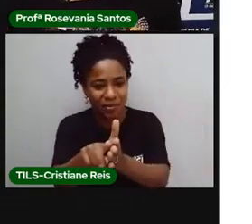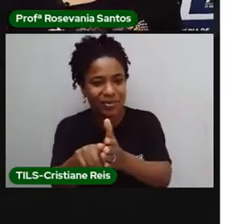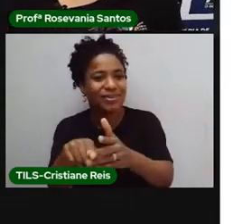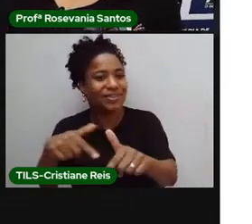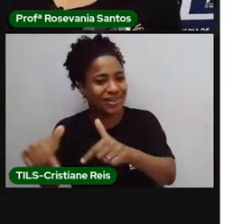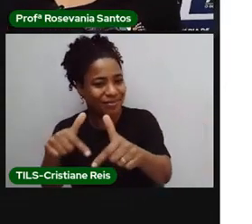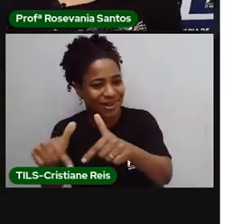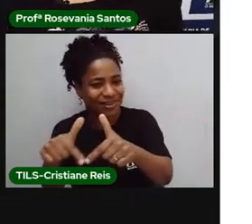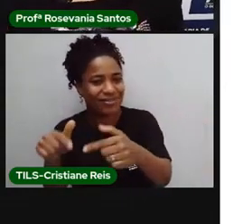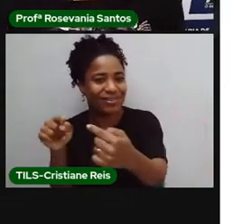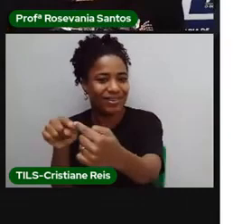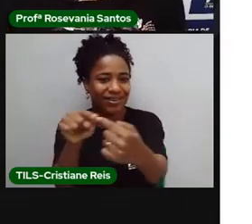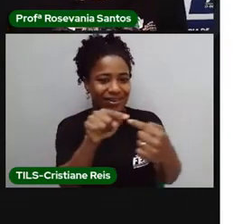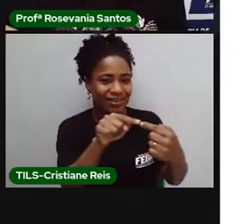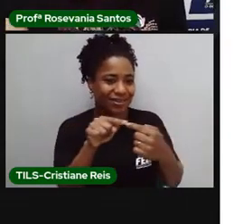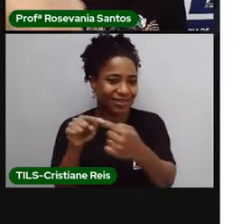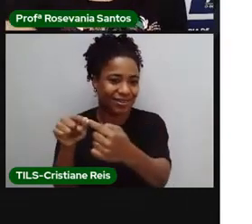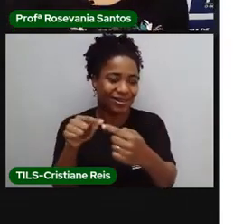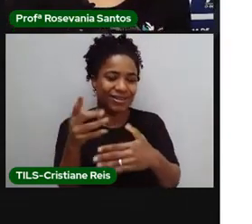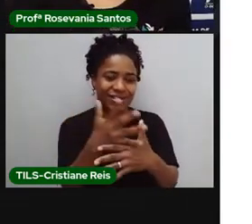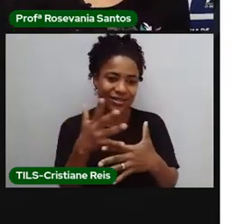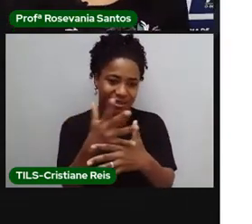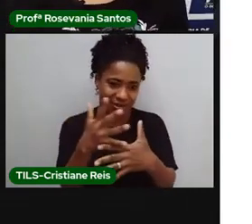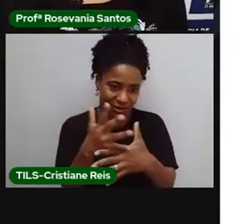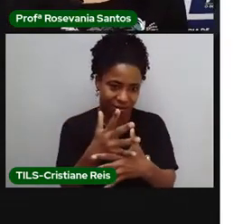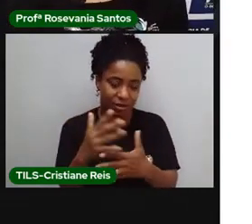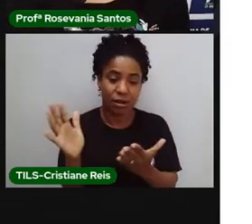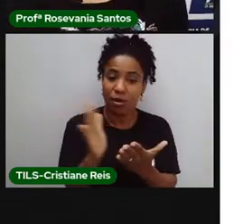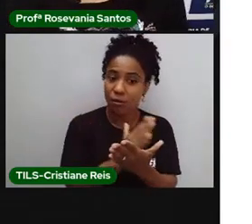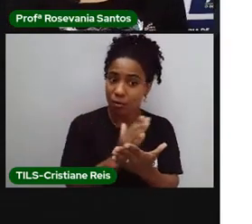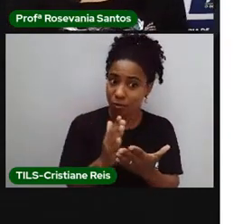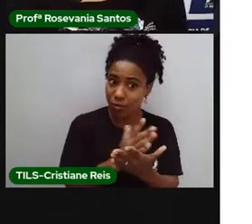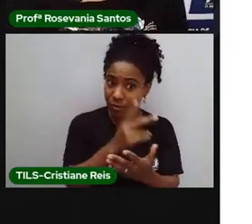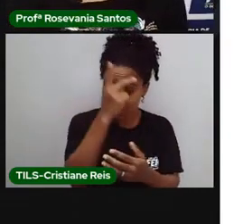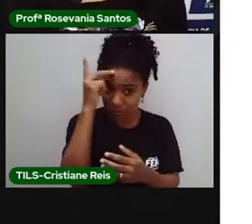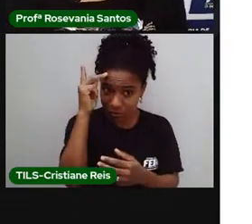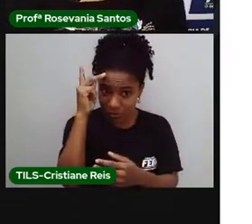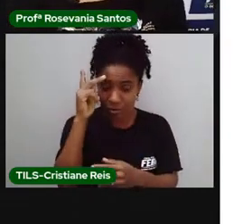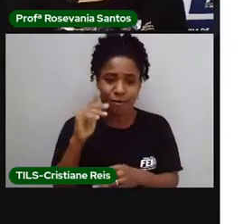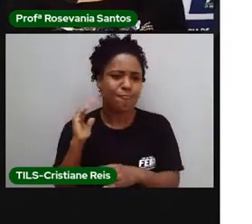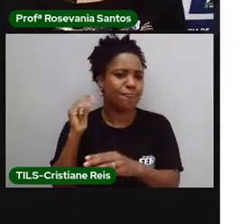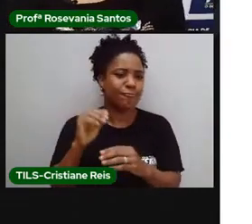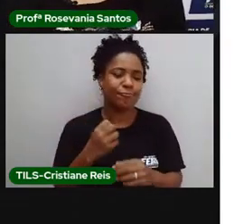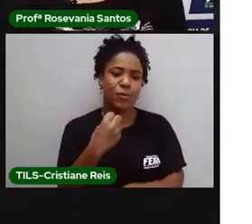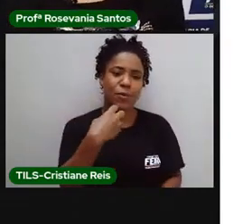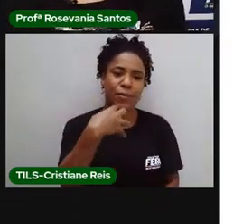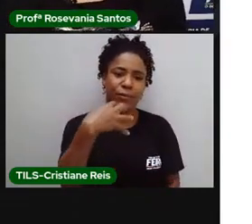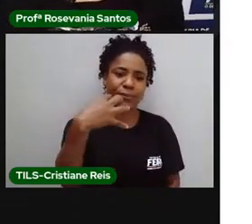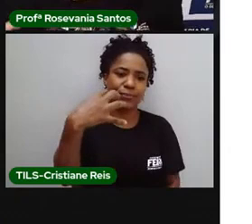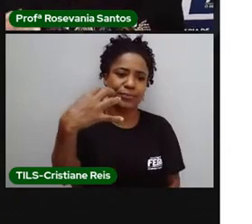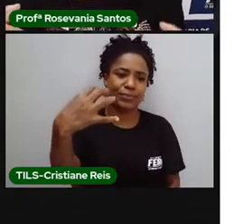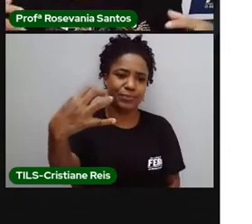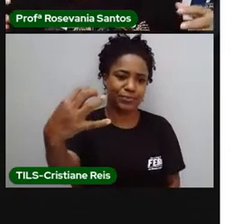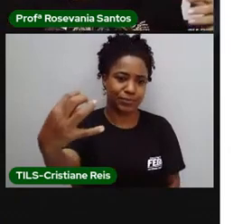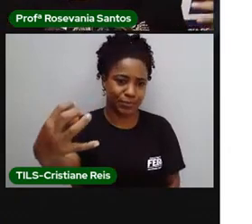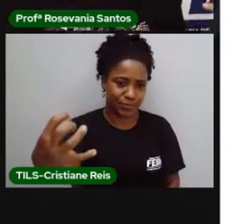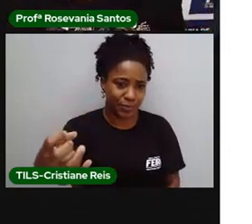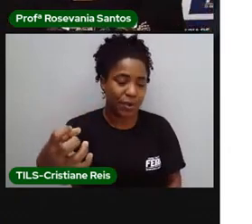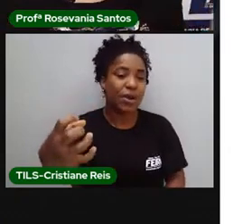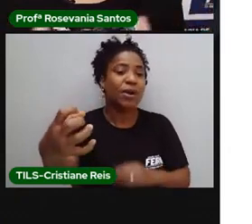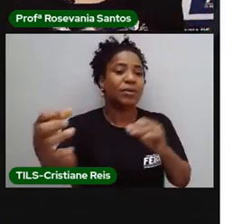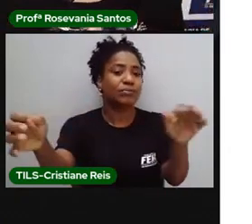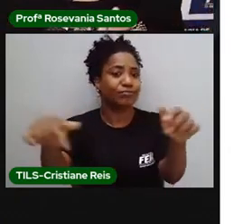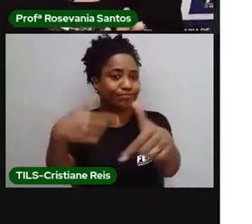trabalhar e só voltam para aquela cidade ali no final da tarde, no Rio de Janeiro mesmo, né, naquela